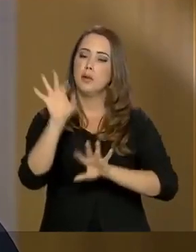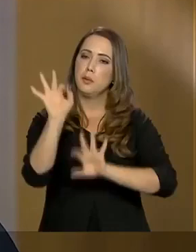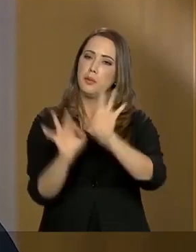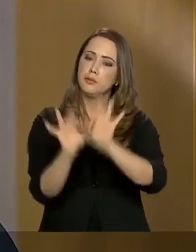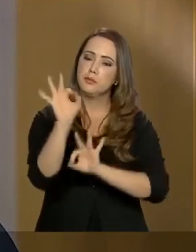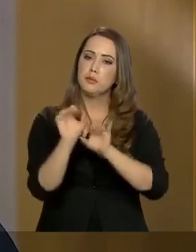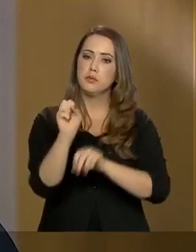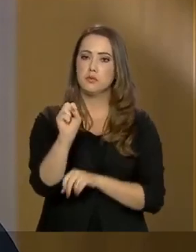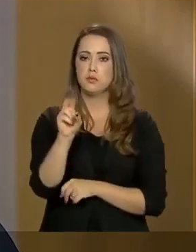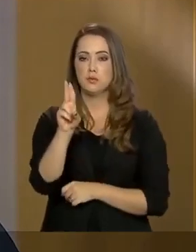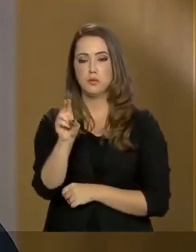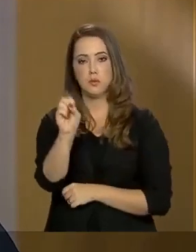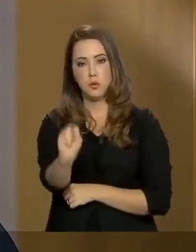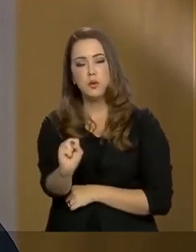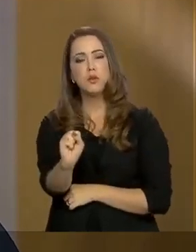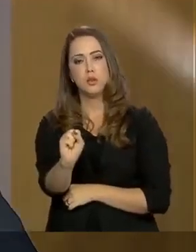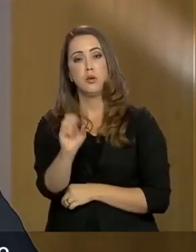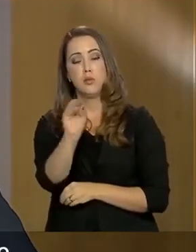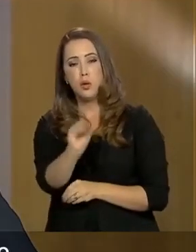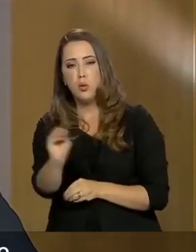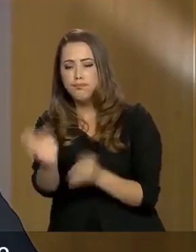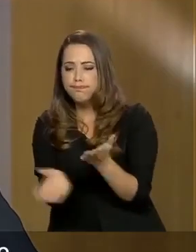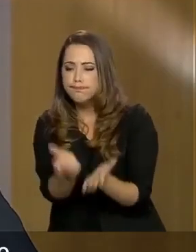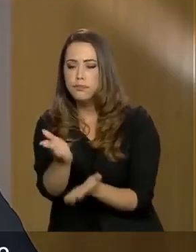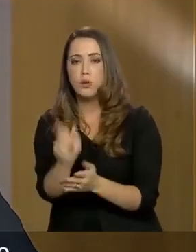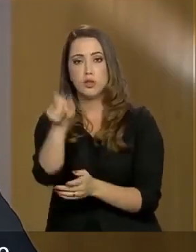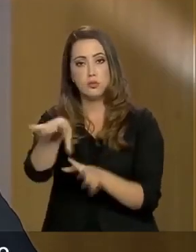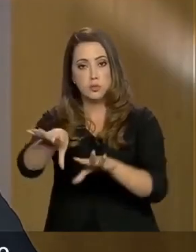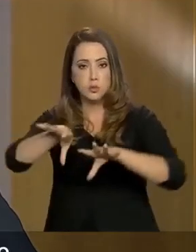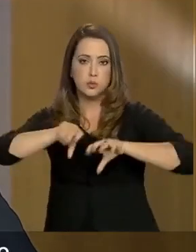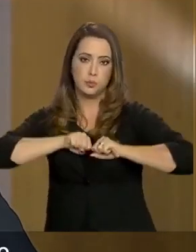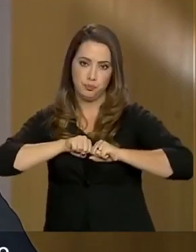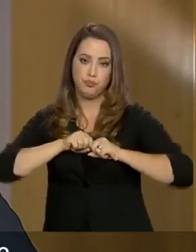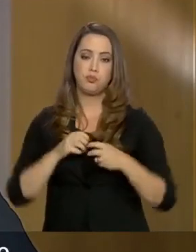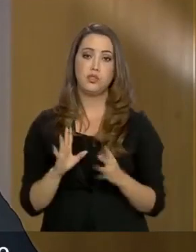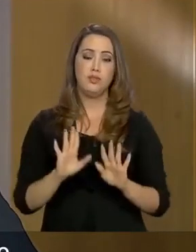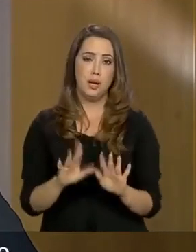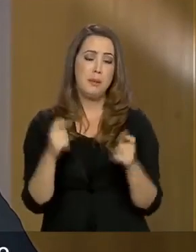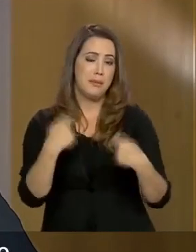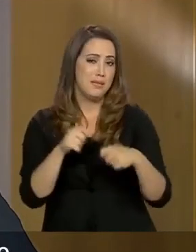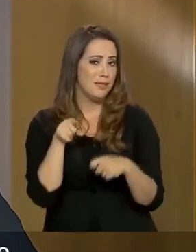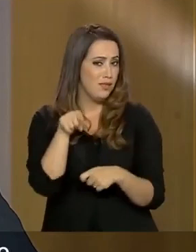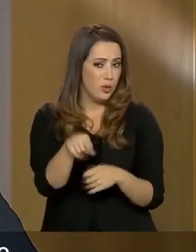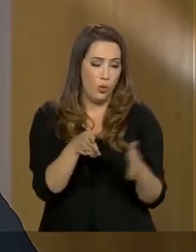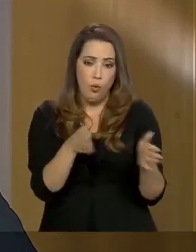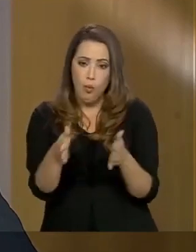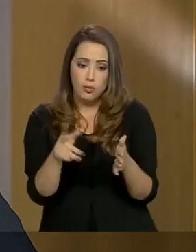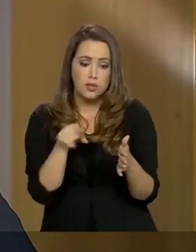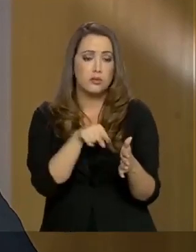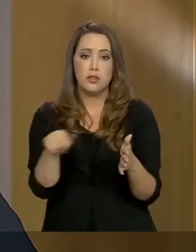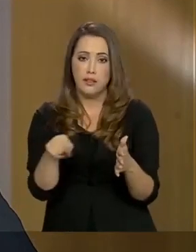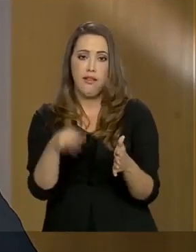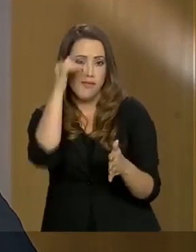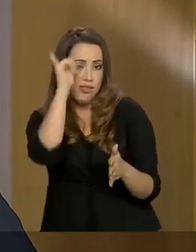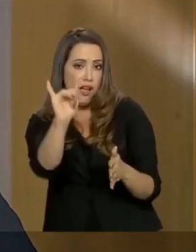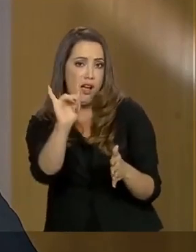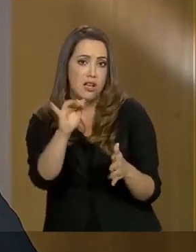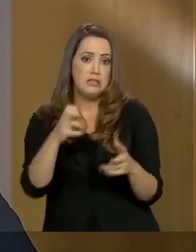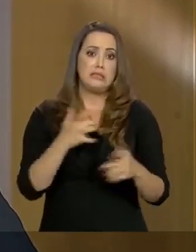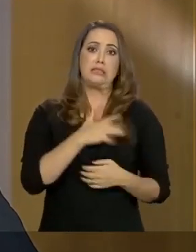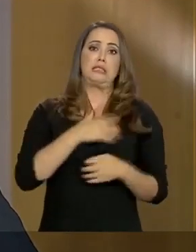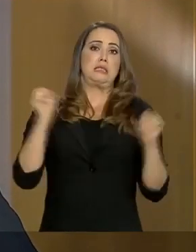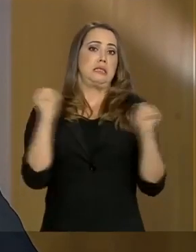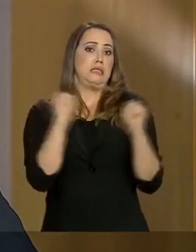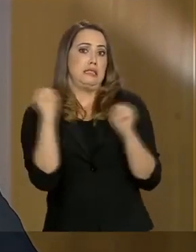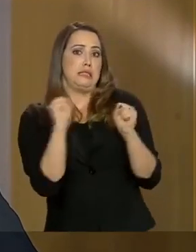para atendimento de possíveis vítimas. Mas o que tínhamos que conter naquele momento era o pânico, a